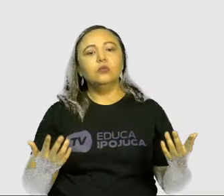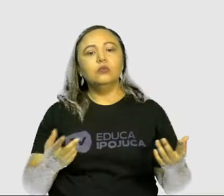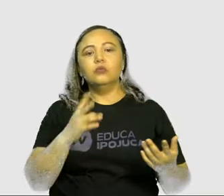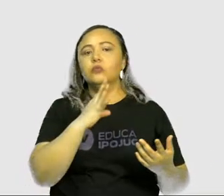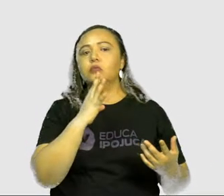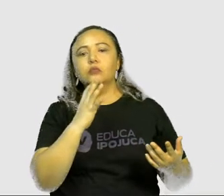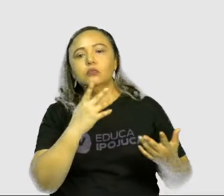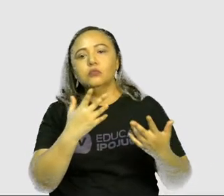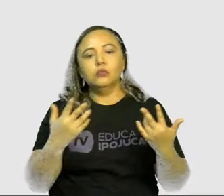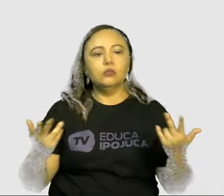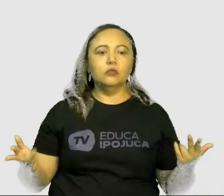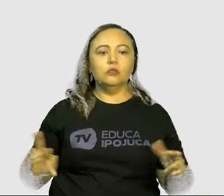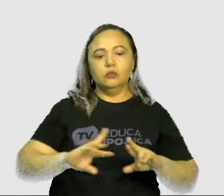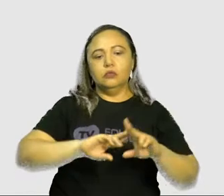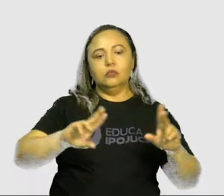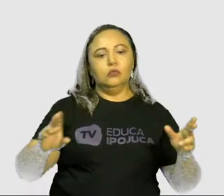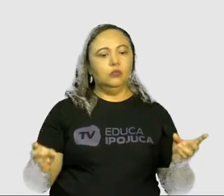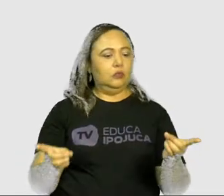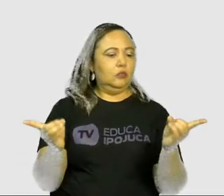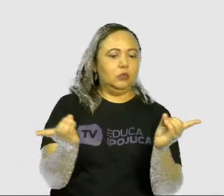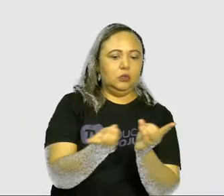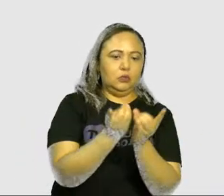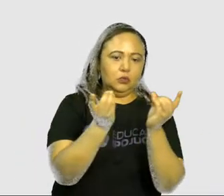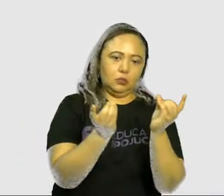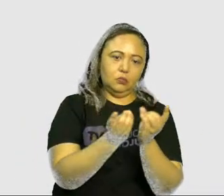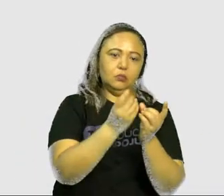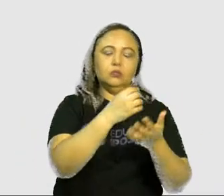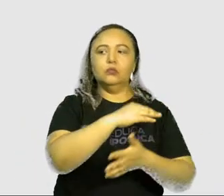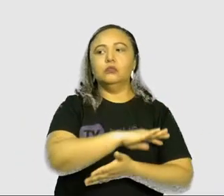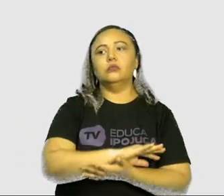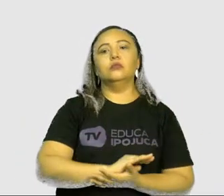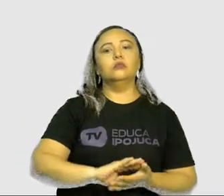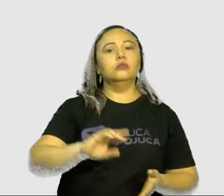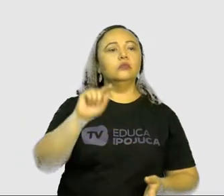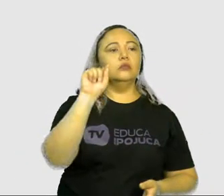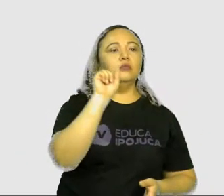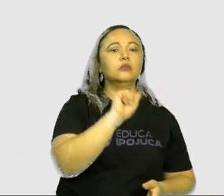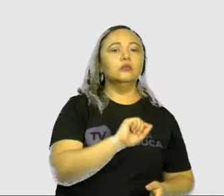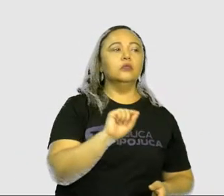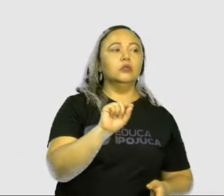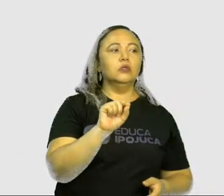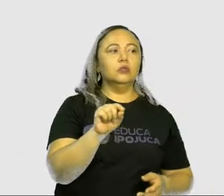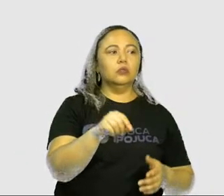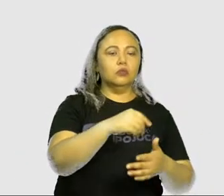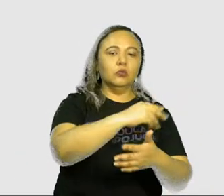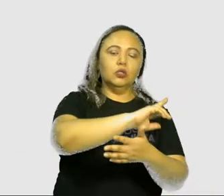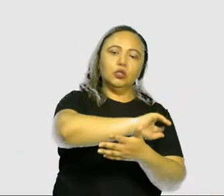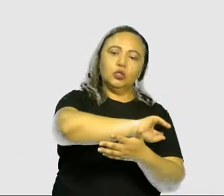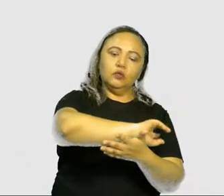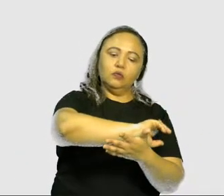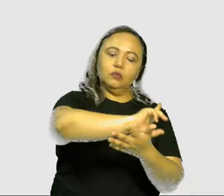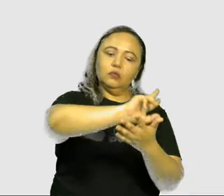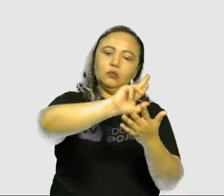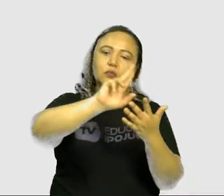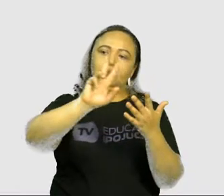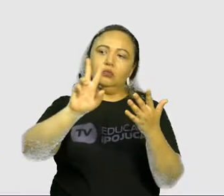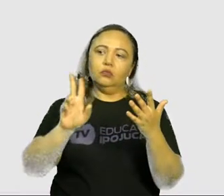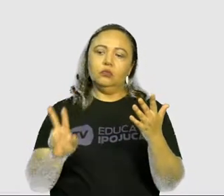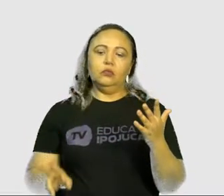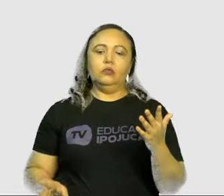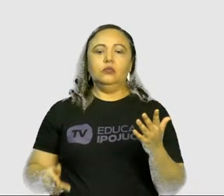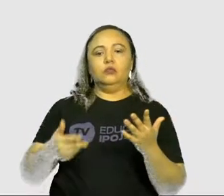começamos a galgar, a conhecer outros conhecimentos,